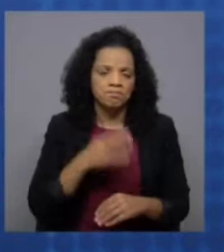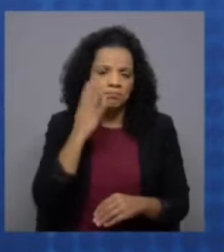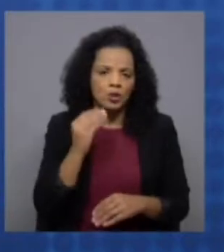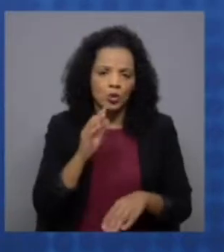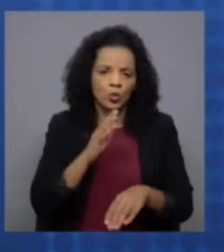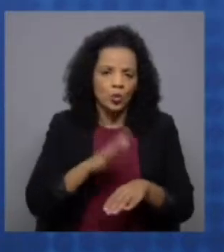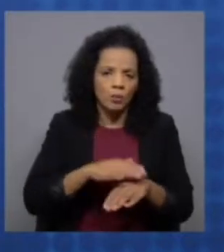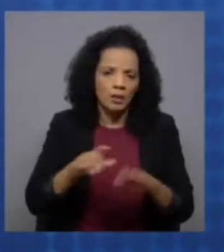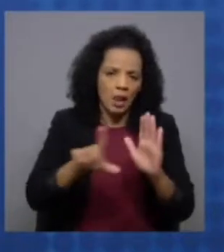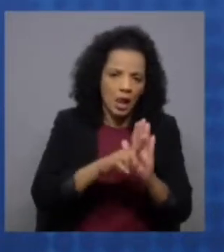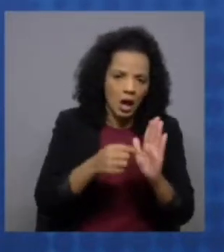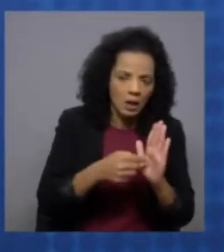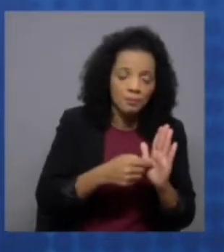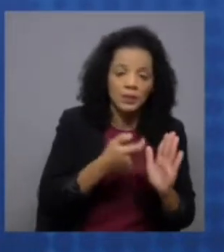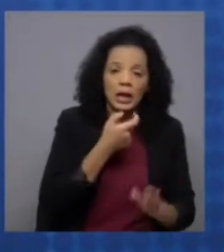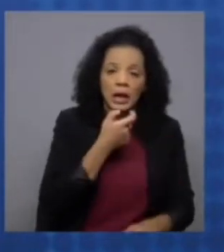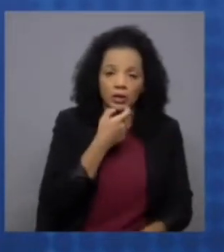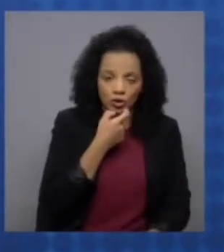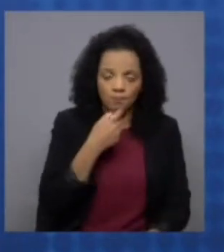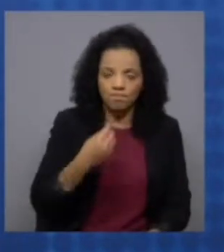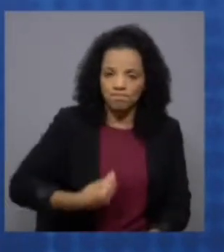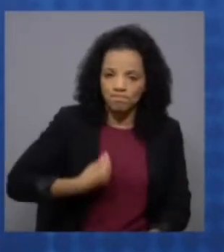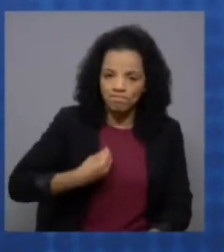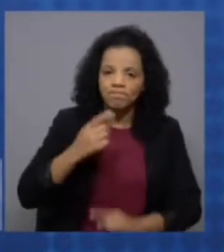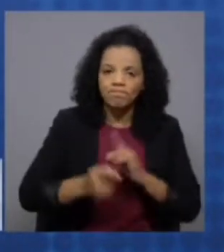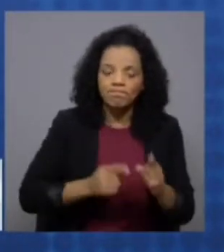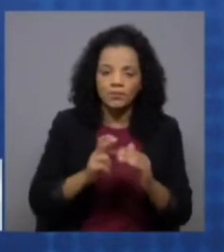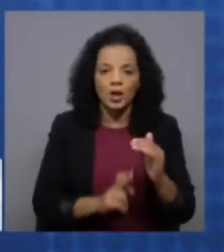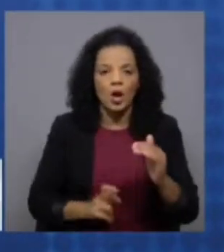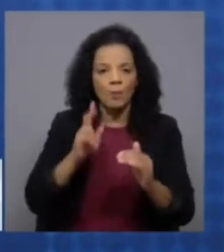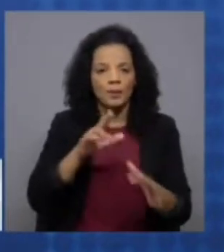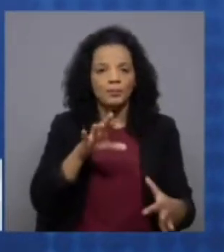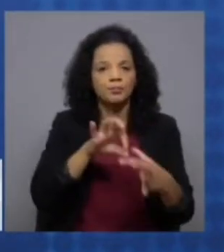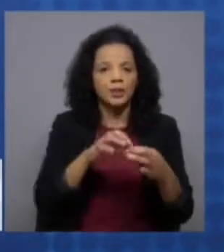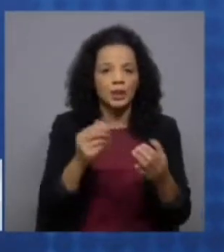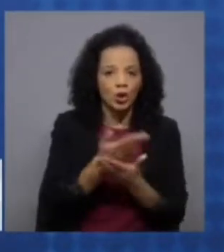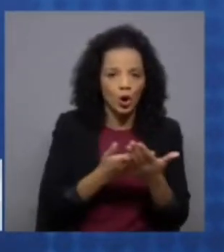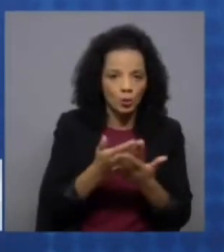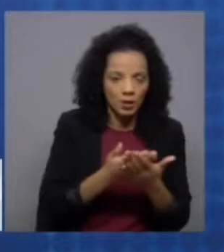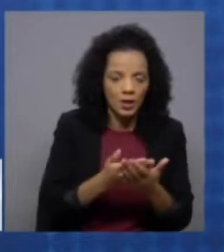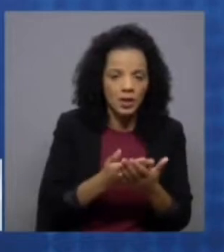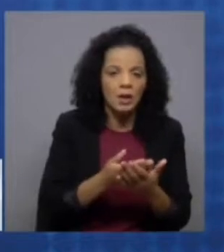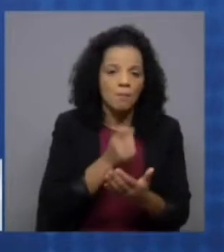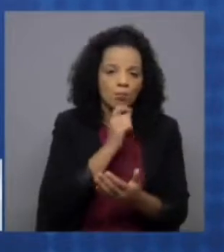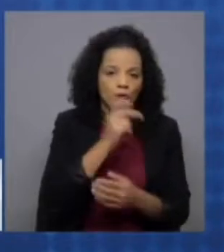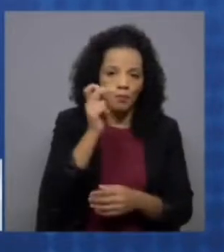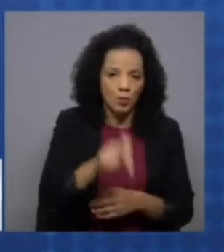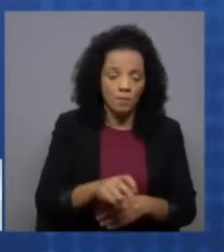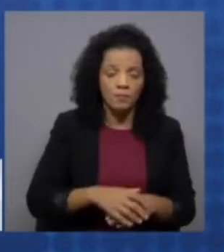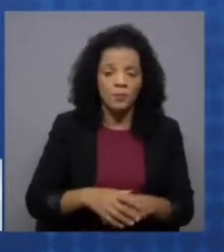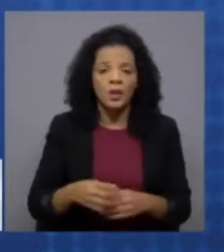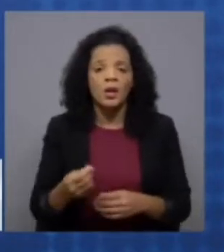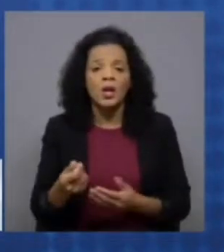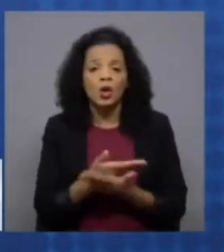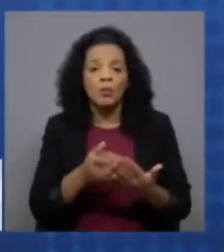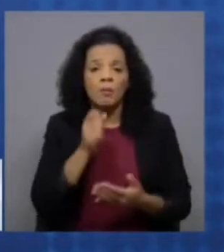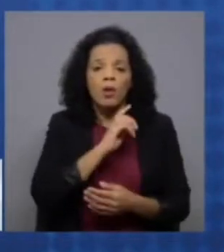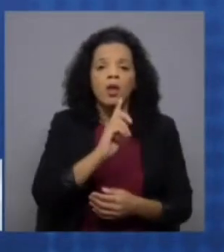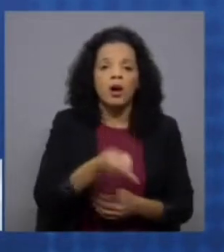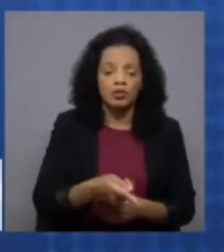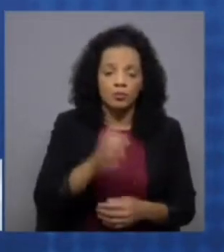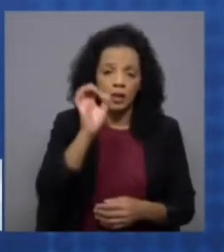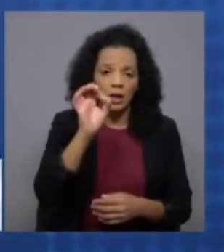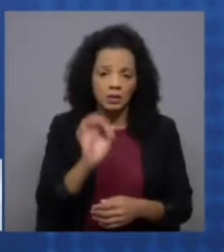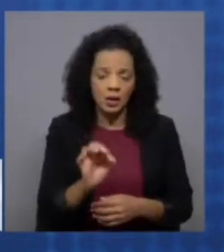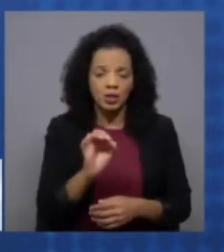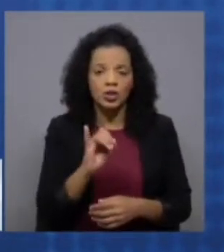decreto, com certeza, desde que haja a preocupação de dar um aumento de acordo com aquilo que a economia pode. E a economia, o que é que pode? Pode a taxa de